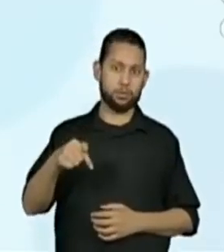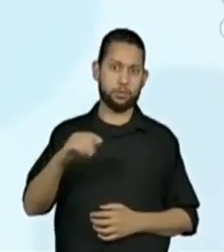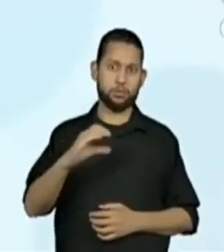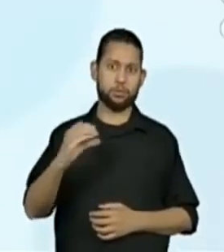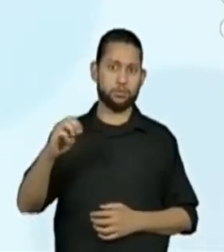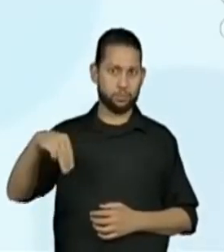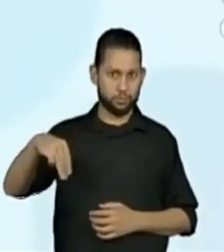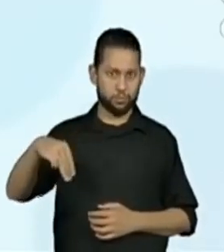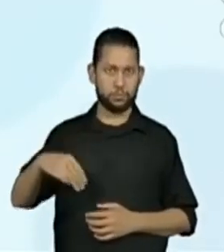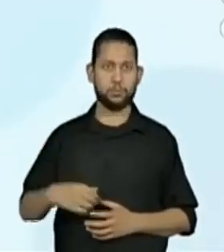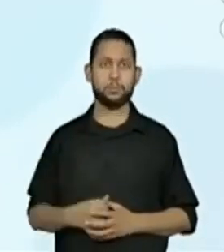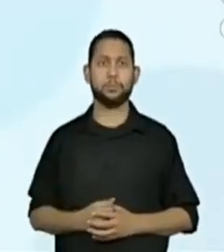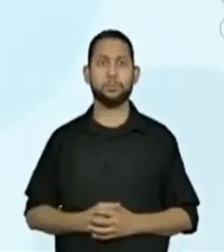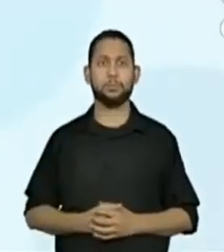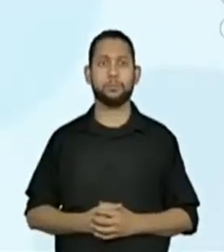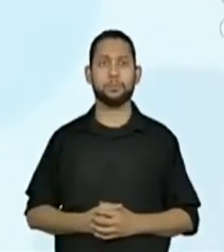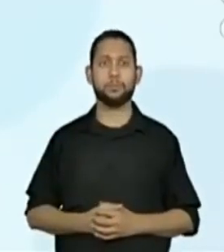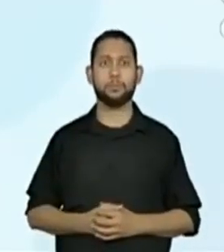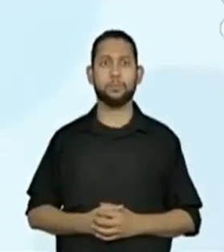centímetros.